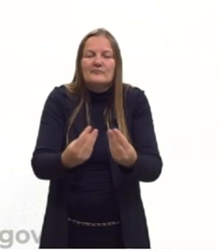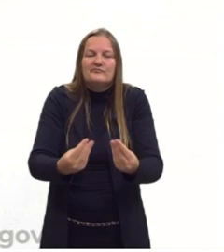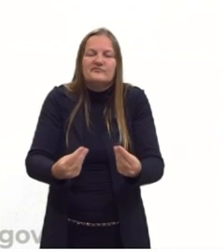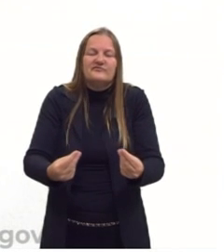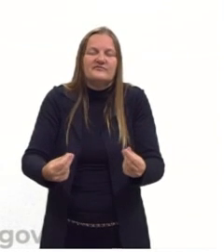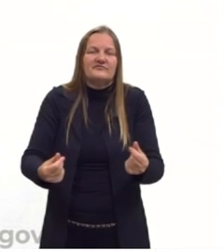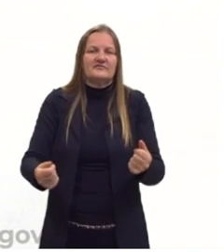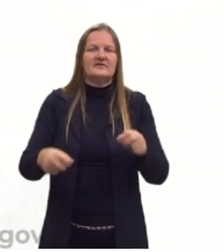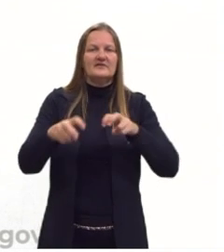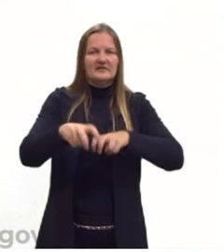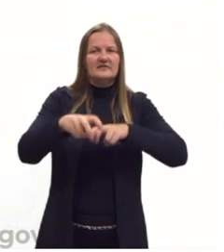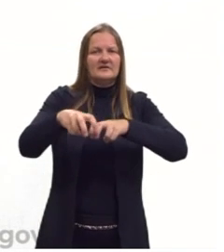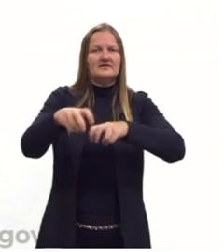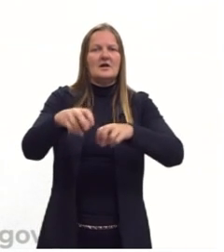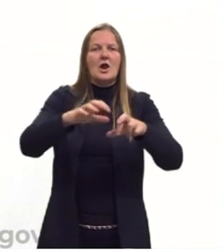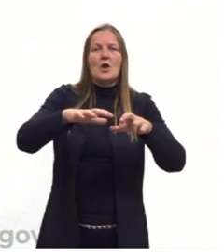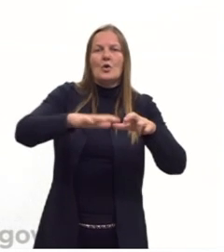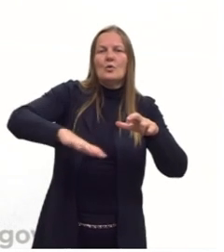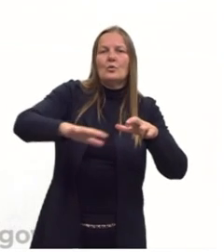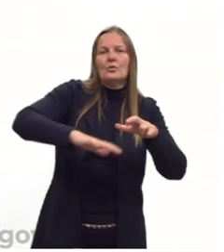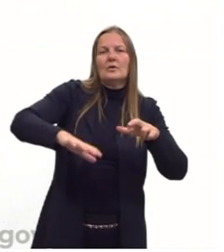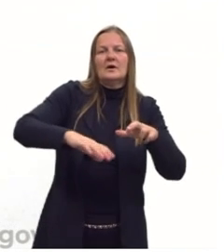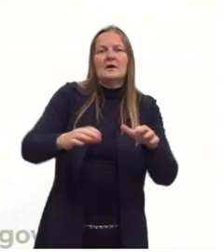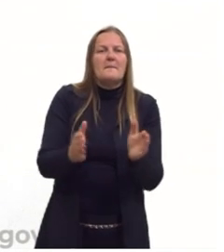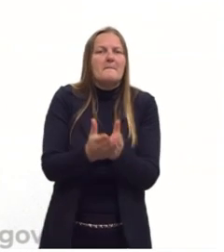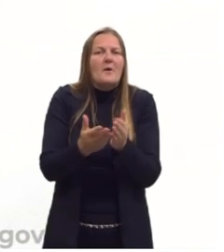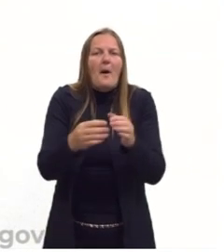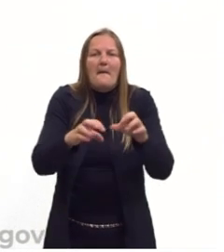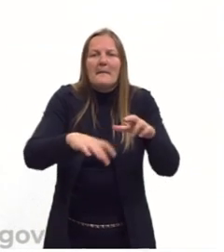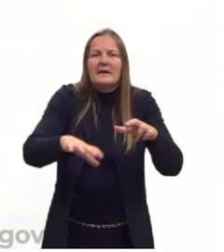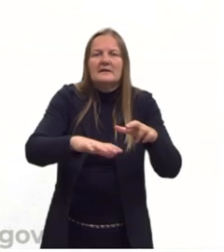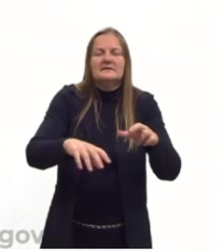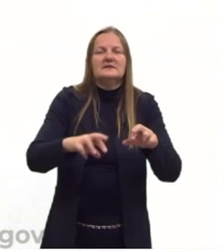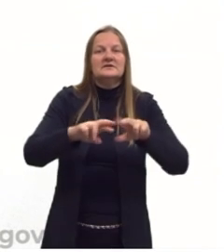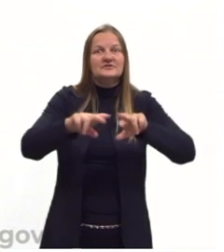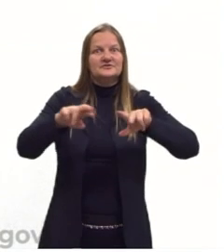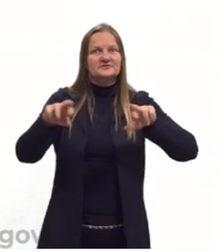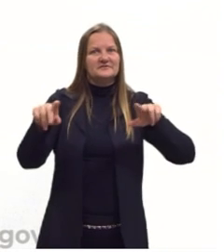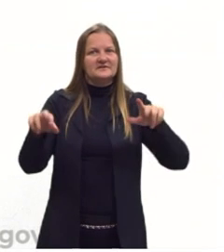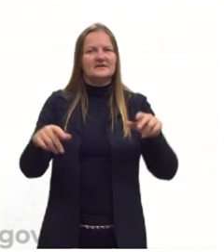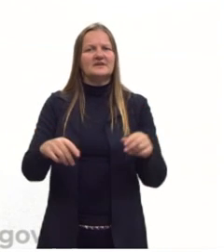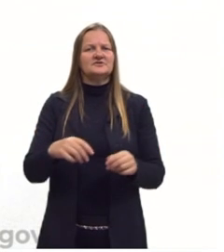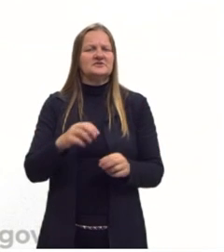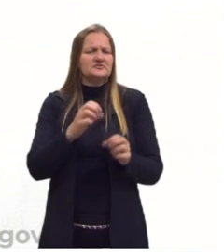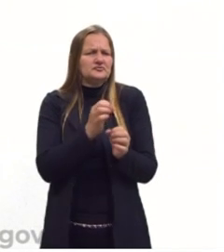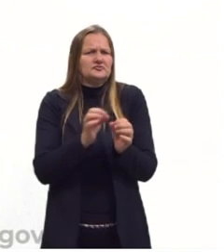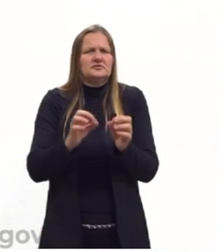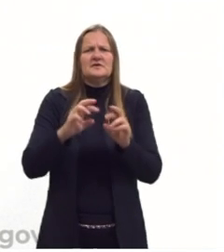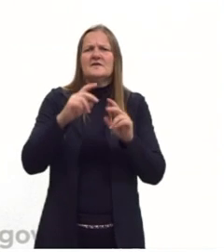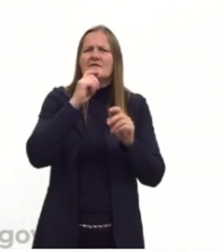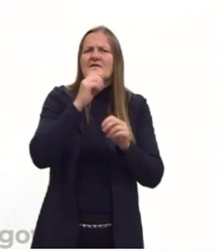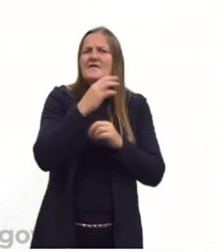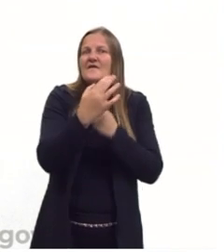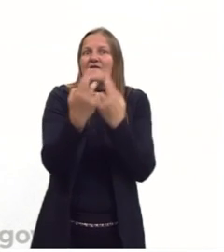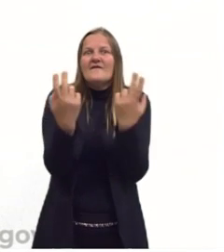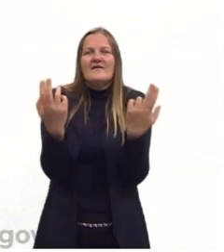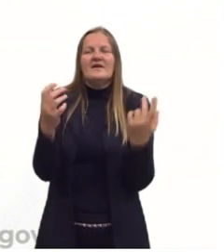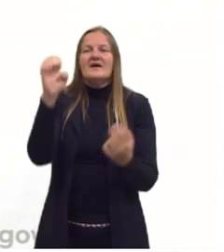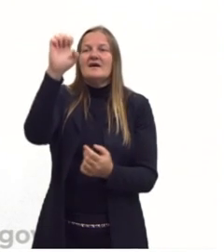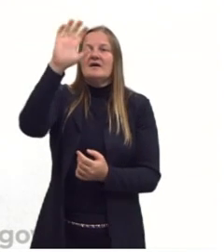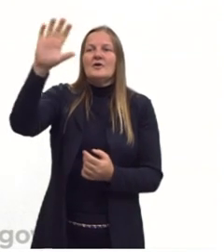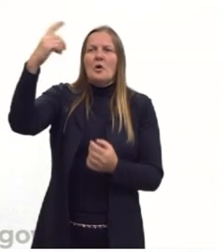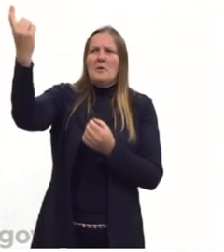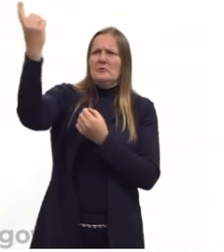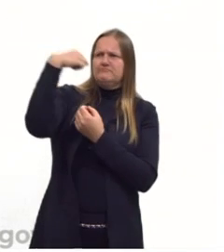agricultura do lugar. Aqui a gente tinha uma grande diversidade de grãos e de verduras que eram plantadas, e os europeus